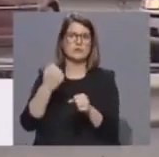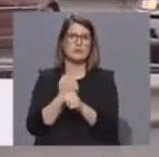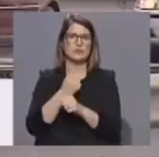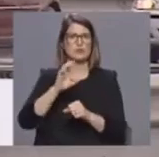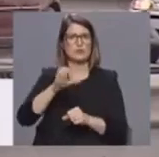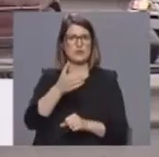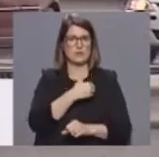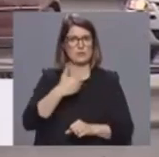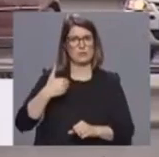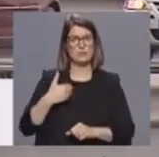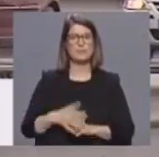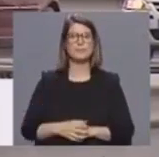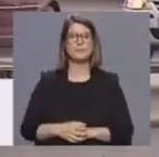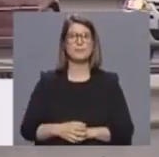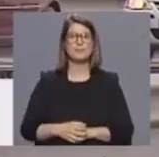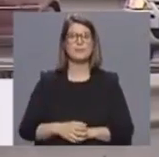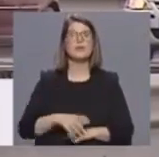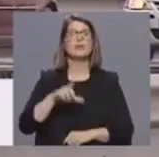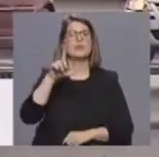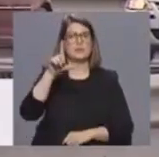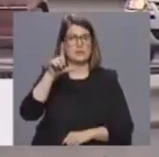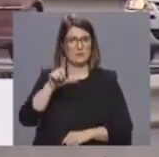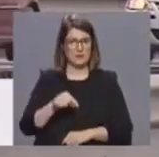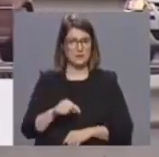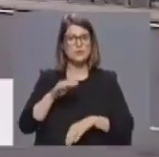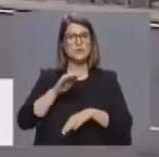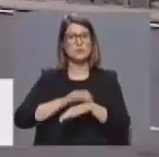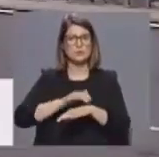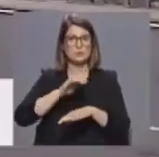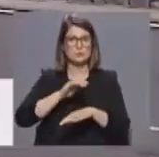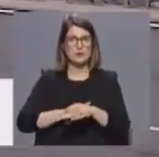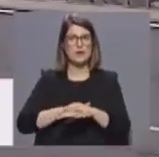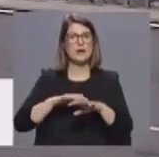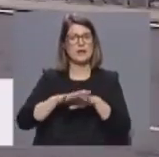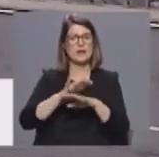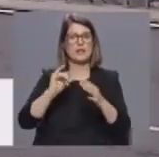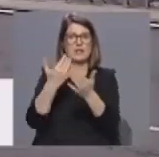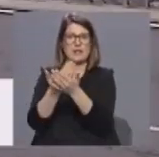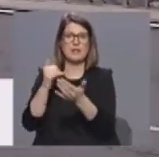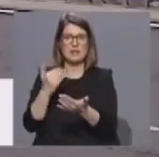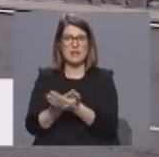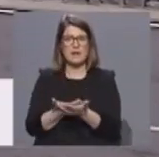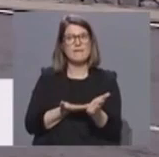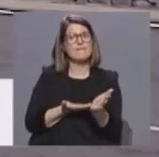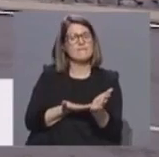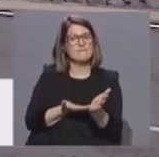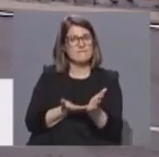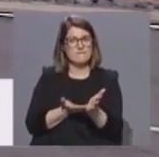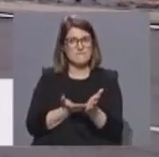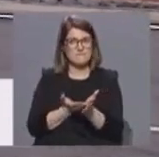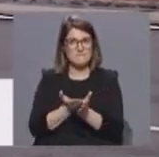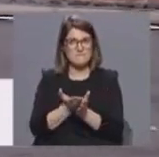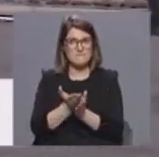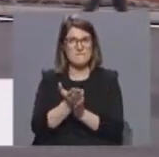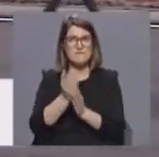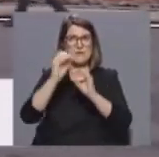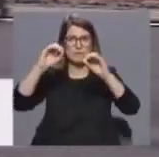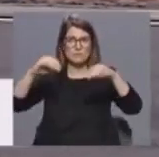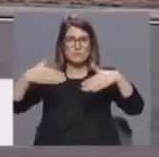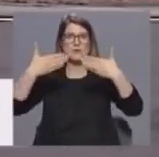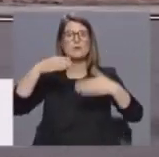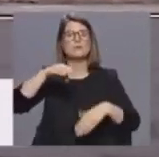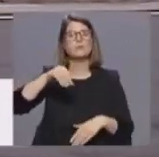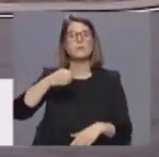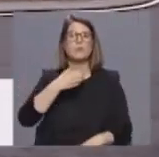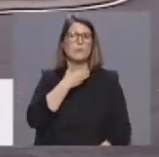Saúde. Também do facto de existir uma cadeia de transmissão ativa, originária do Conselho da